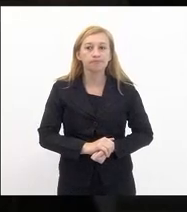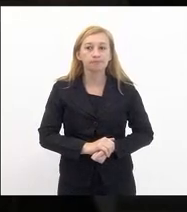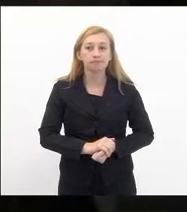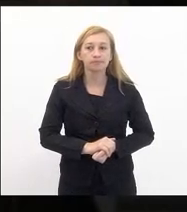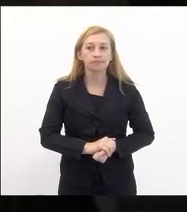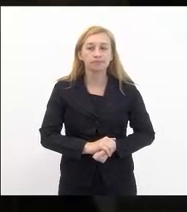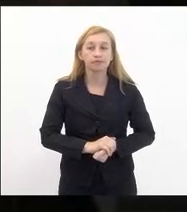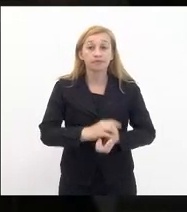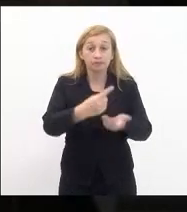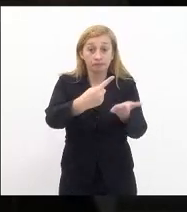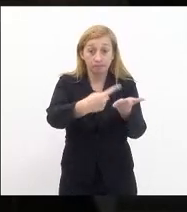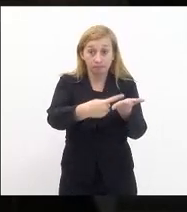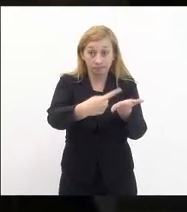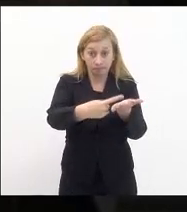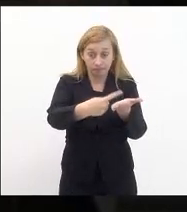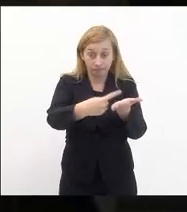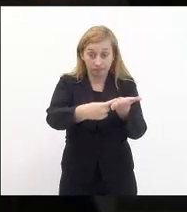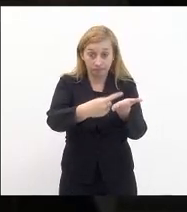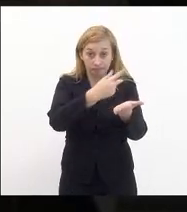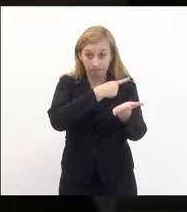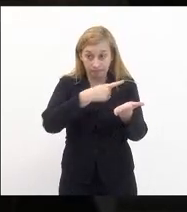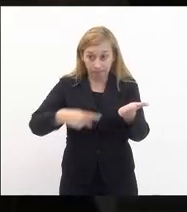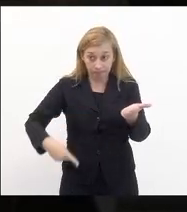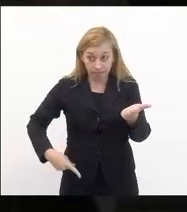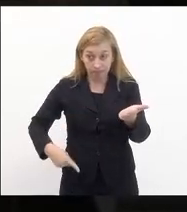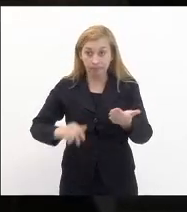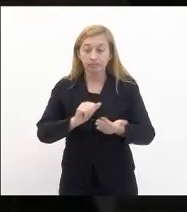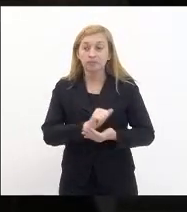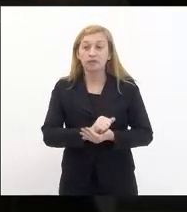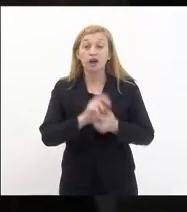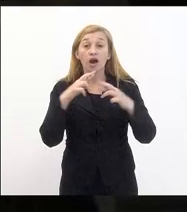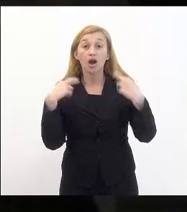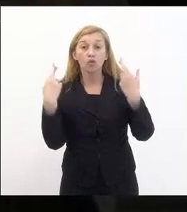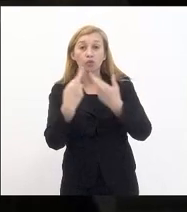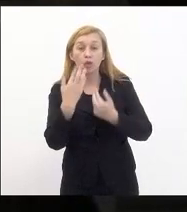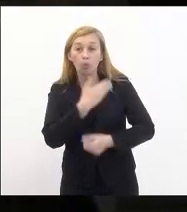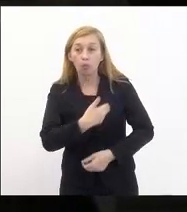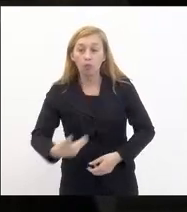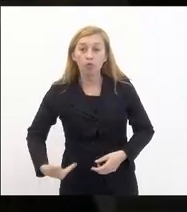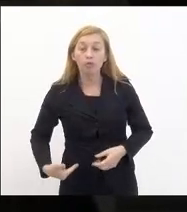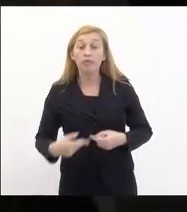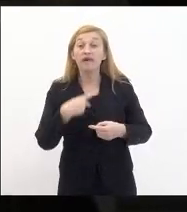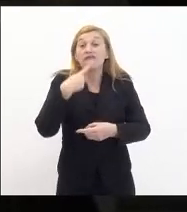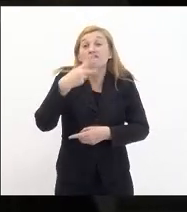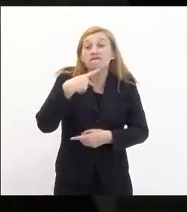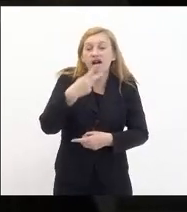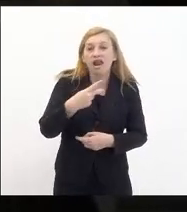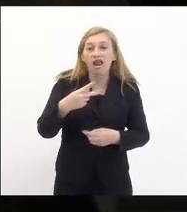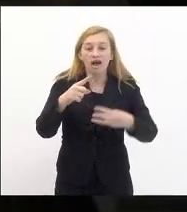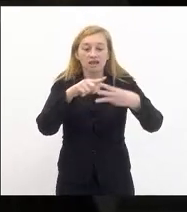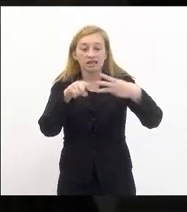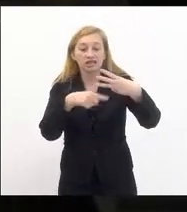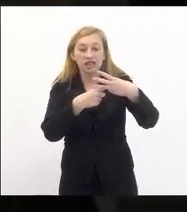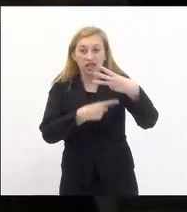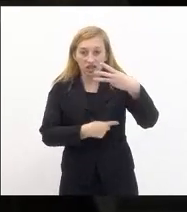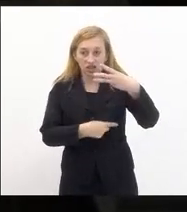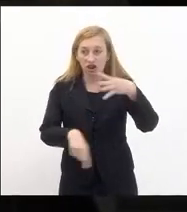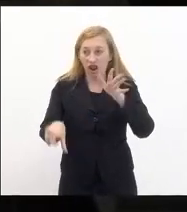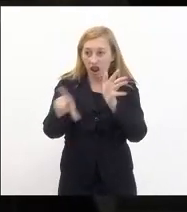marcou está marcado pelo presidente audiência pública para tratar de três leis